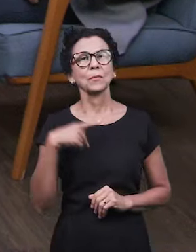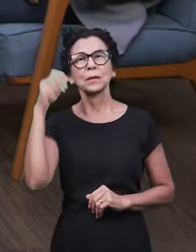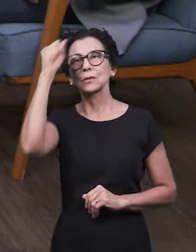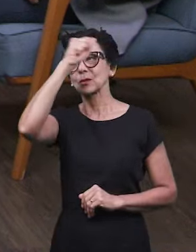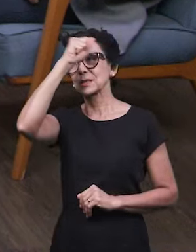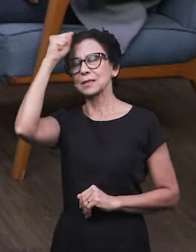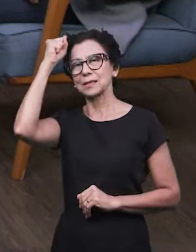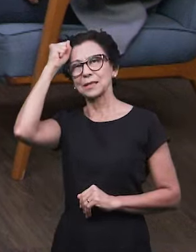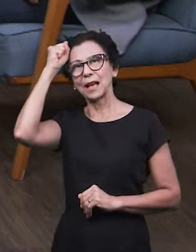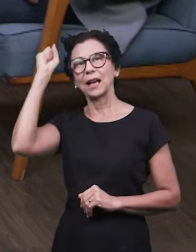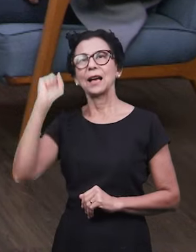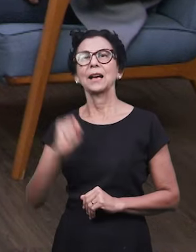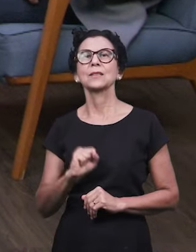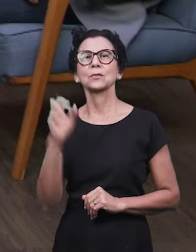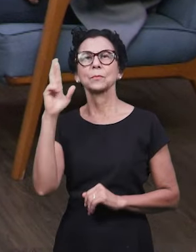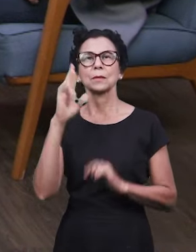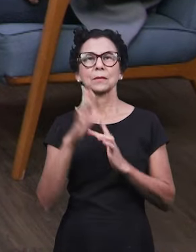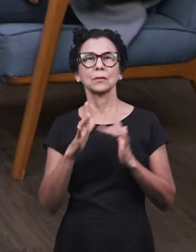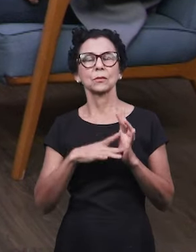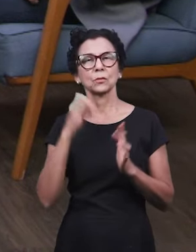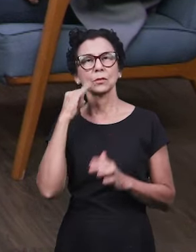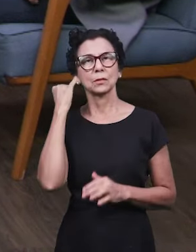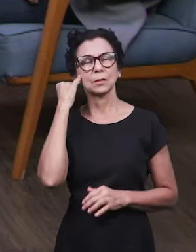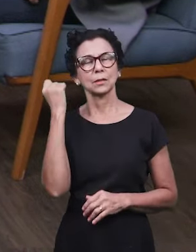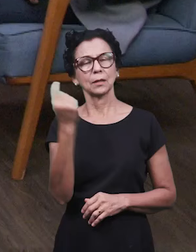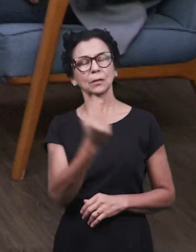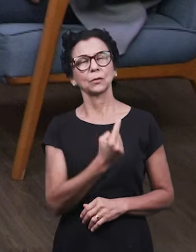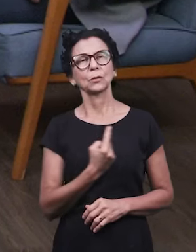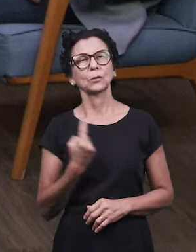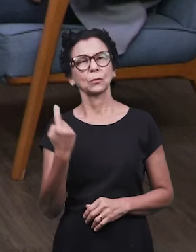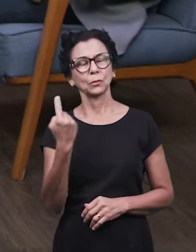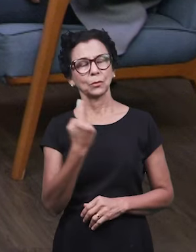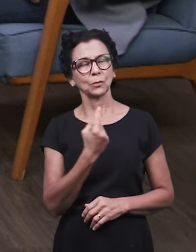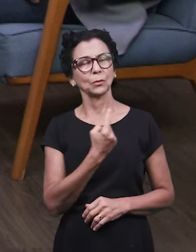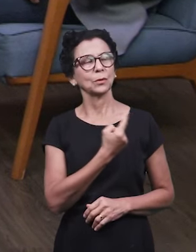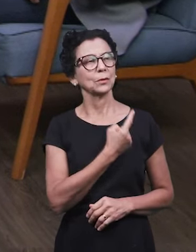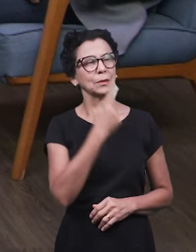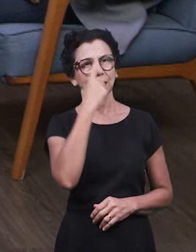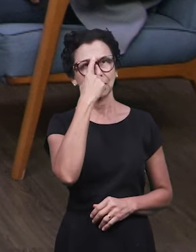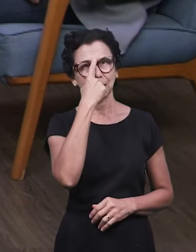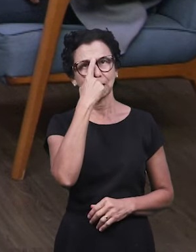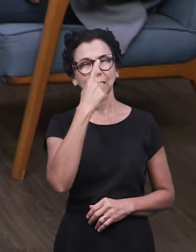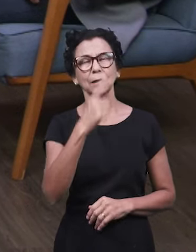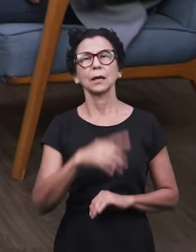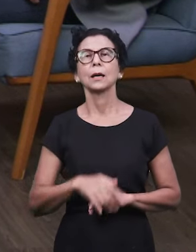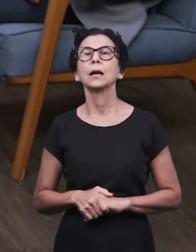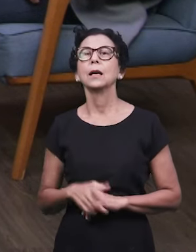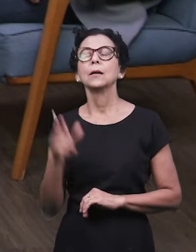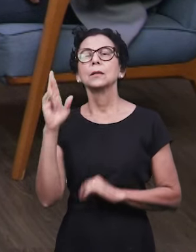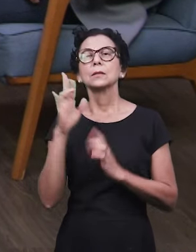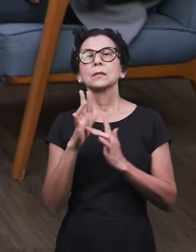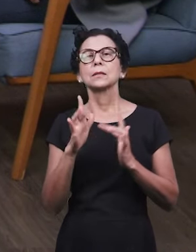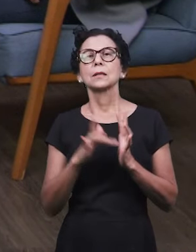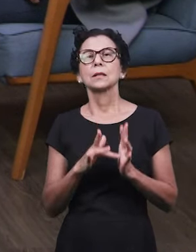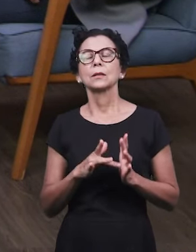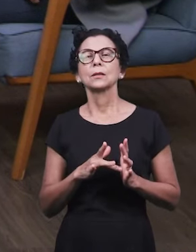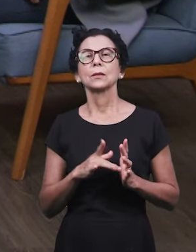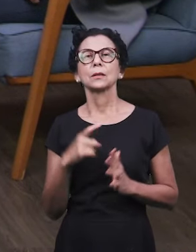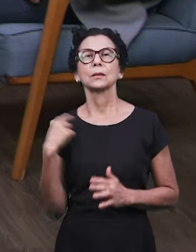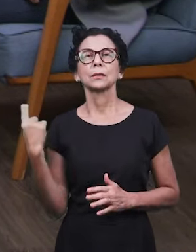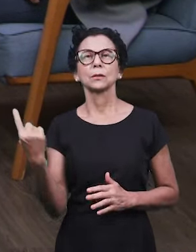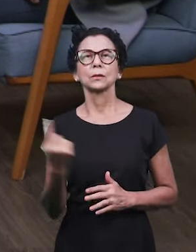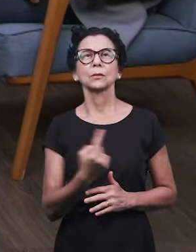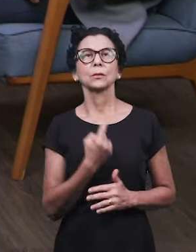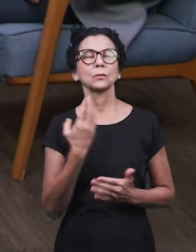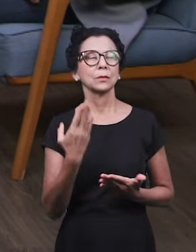Souza, Pai do Senhor Jesus. Pai do Senhor Josias, aos demais e a todos que estão conosco. Pastor Daniel Moreira, Pai do Senhor. Pai do Senhor companheiros, Pai